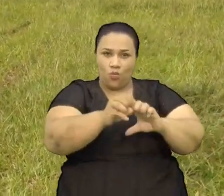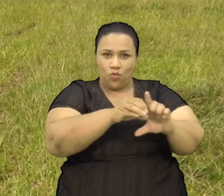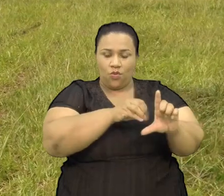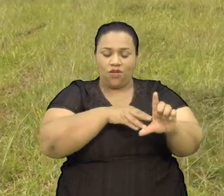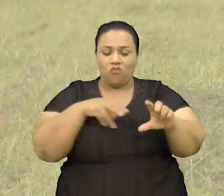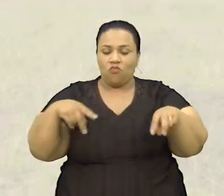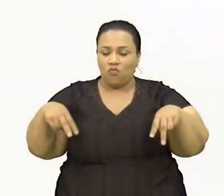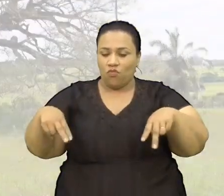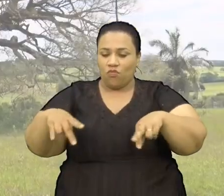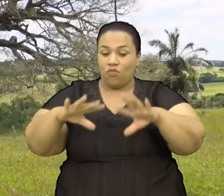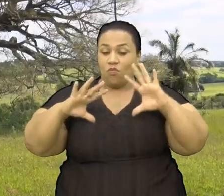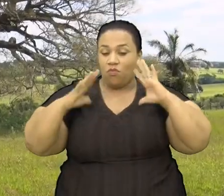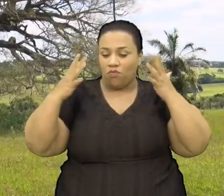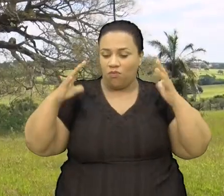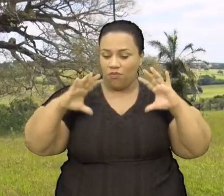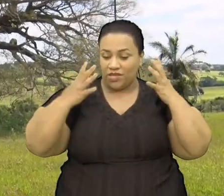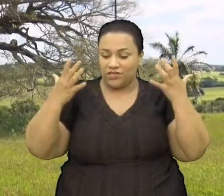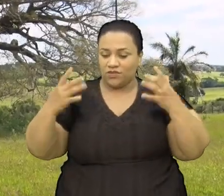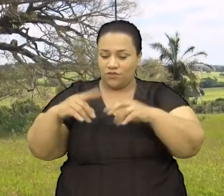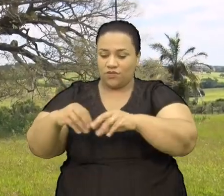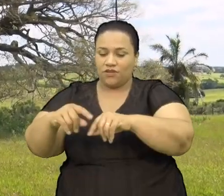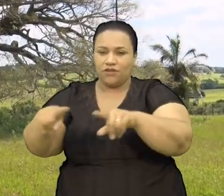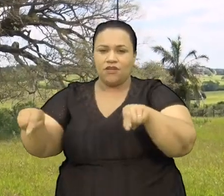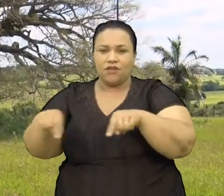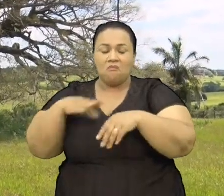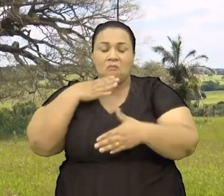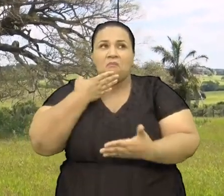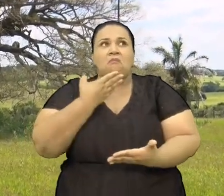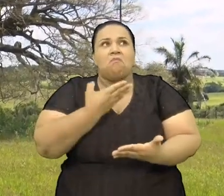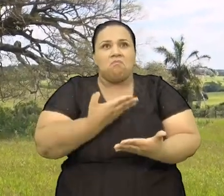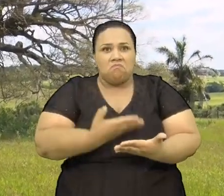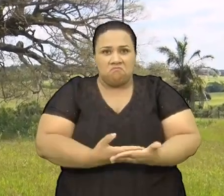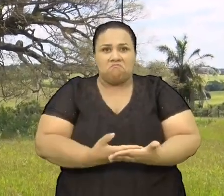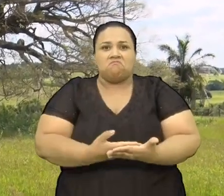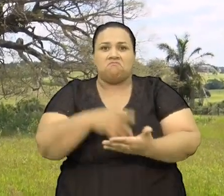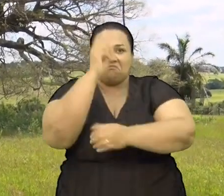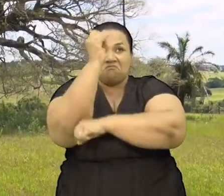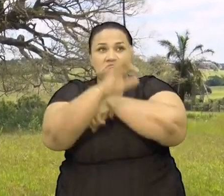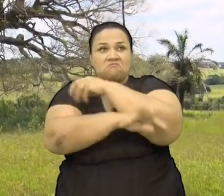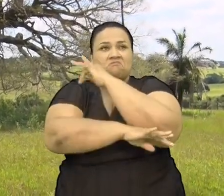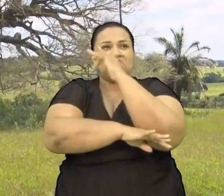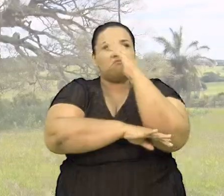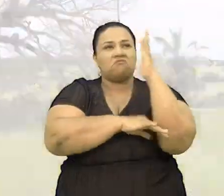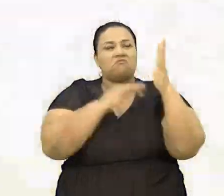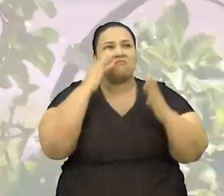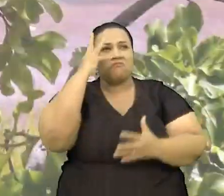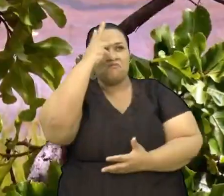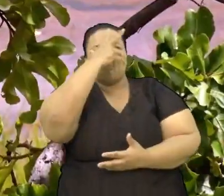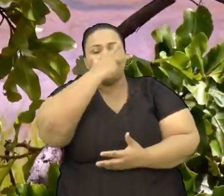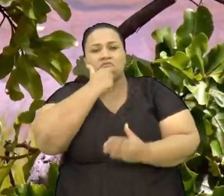Andou pelo pasto Aproveitamos O momento E nos deslumbramos Com as imagens Do cerrado